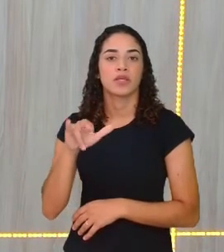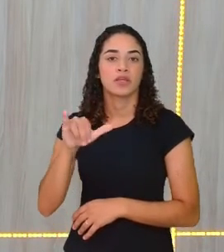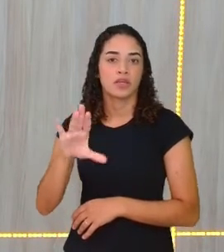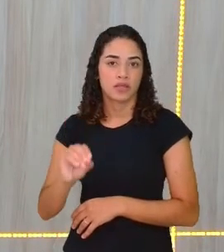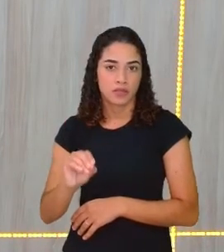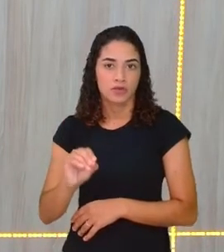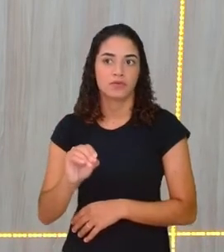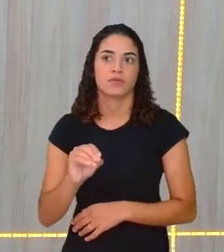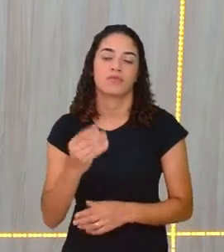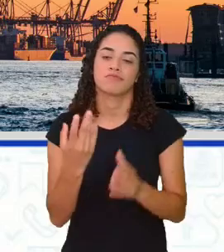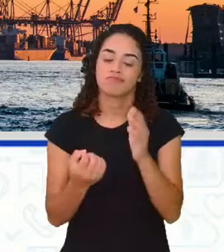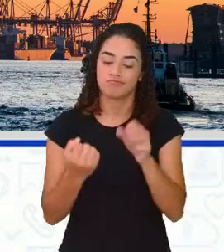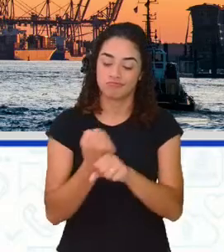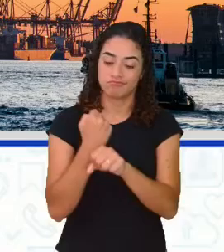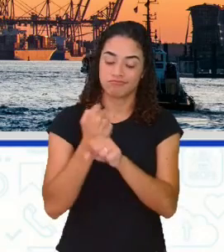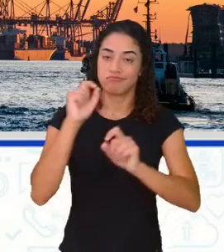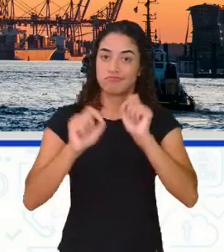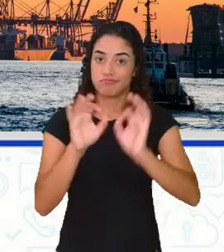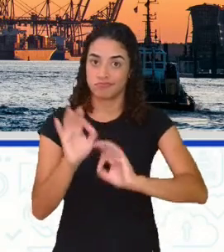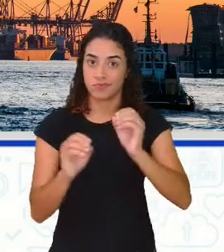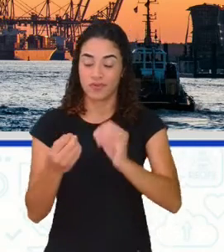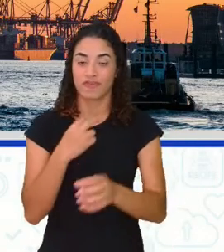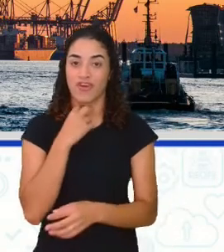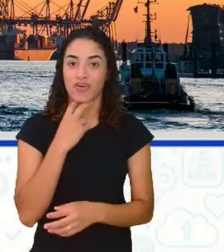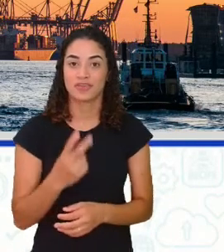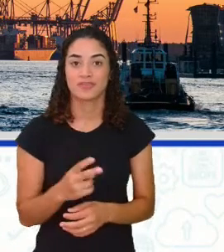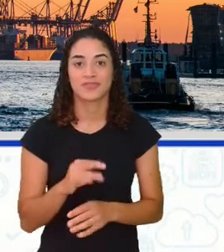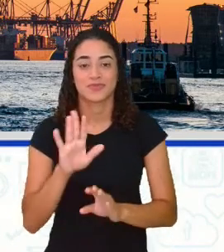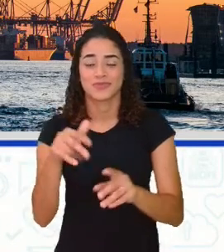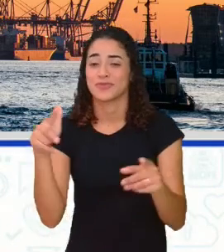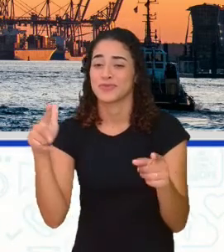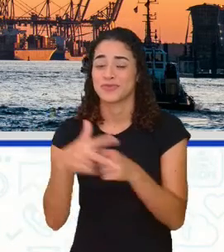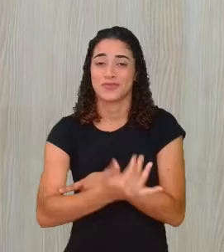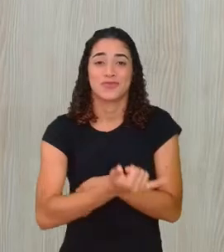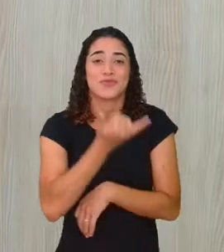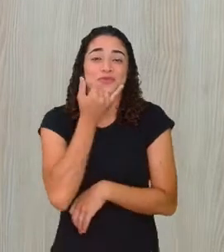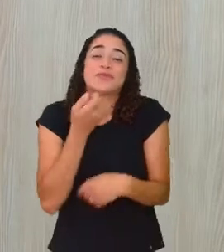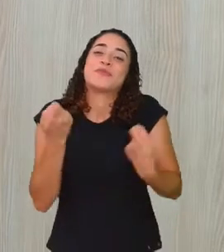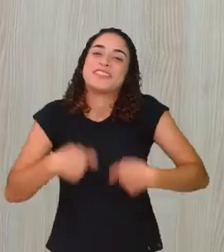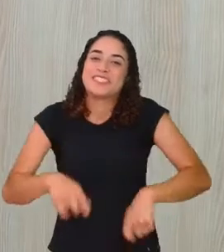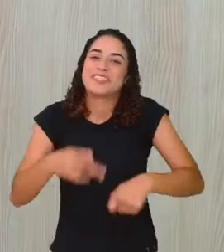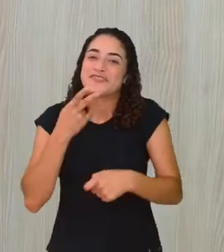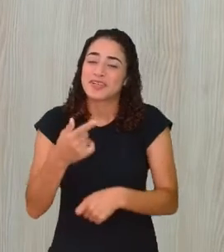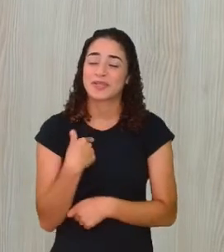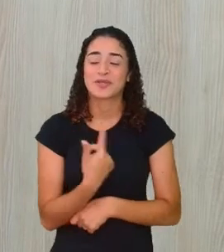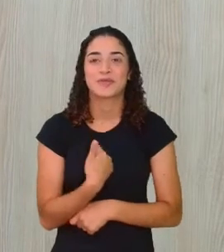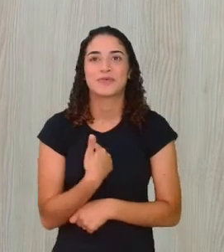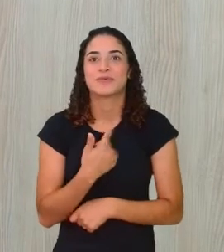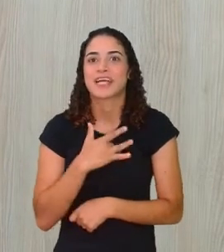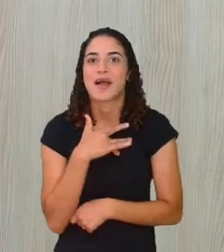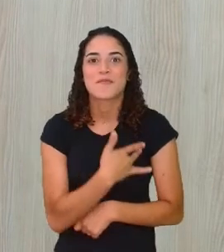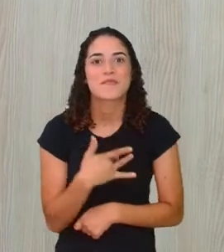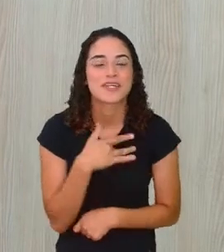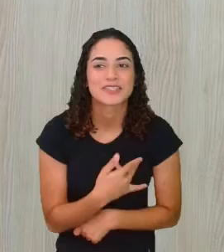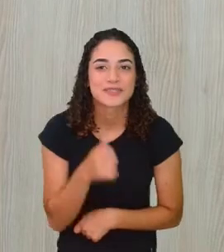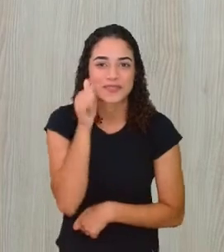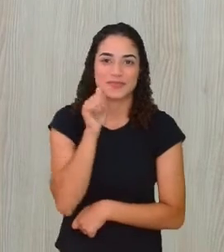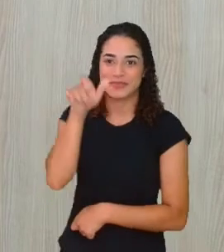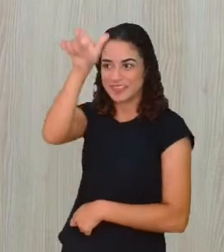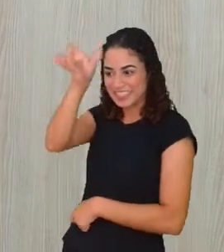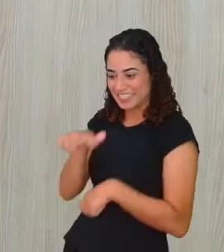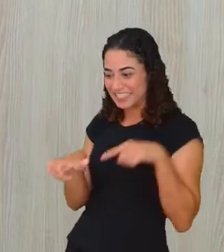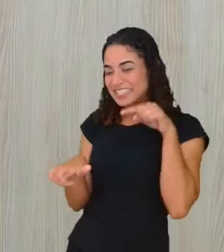poema, vozes. Então, pode falar, professora. Porque eu preciso falar, sou uma grande fã de Conceição